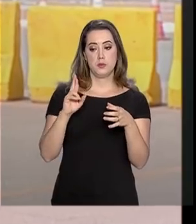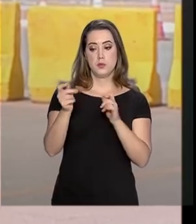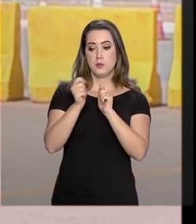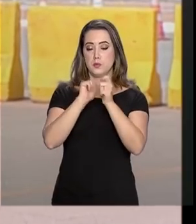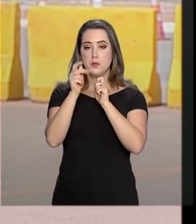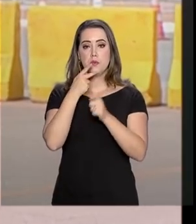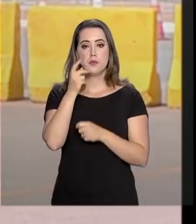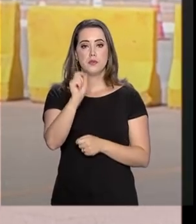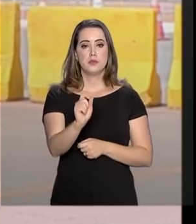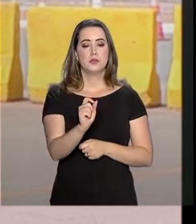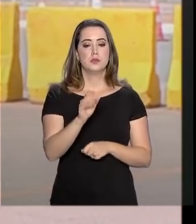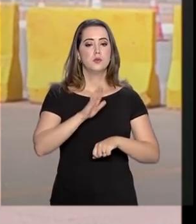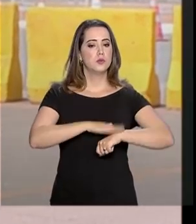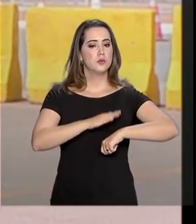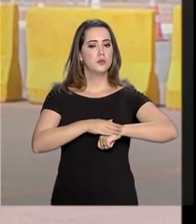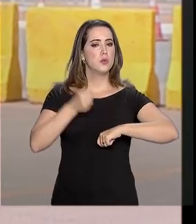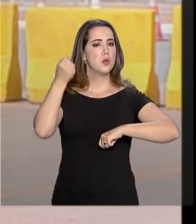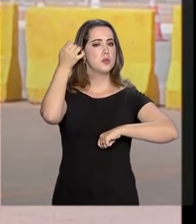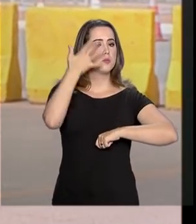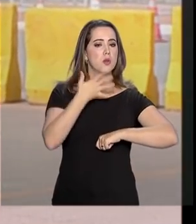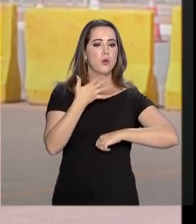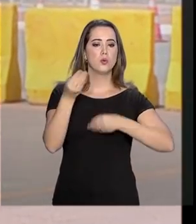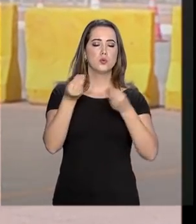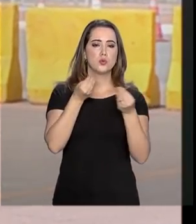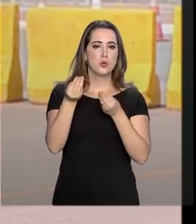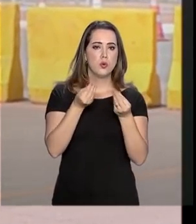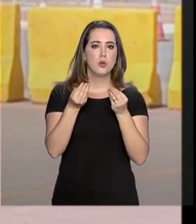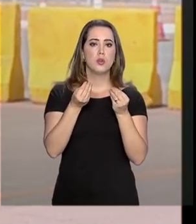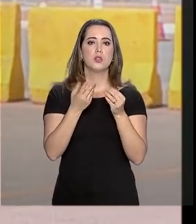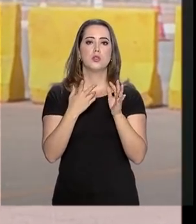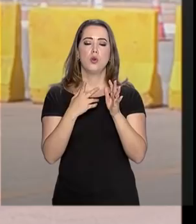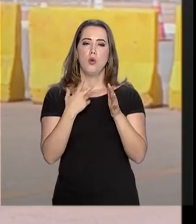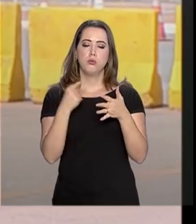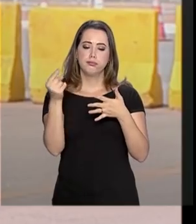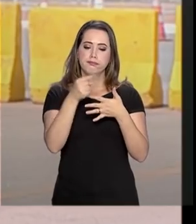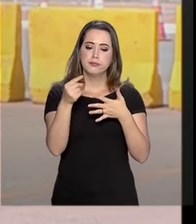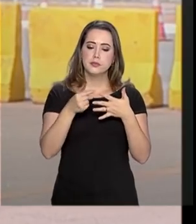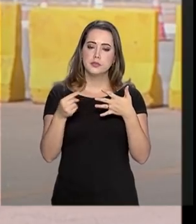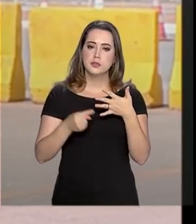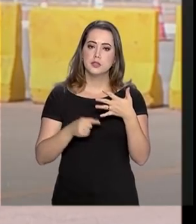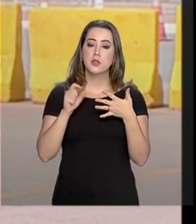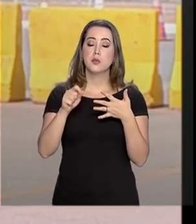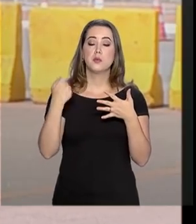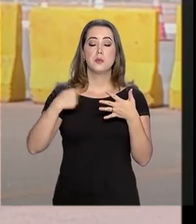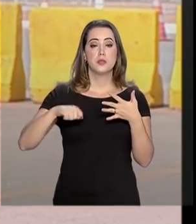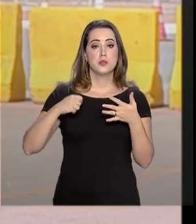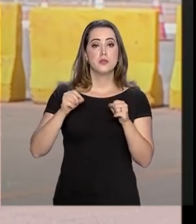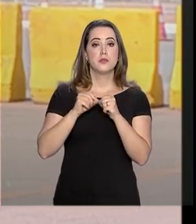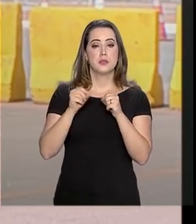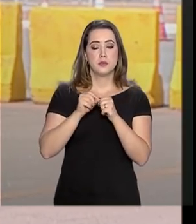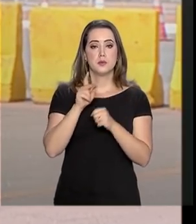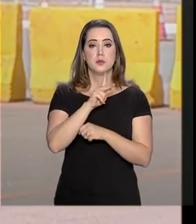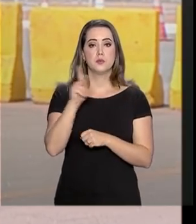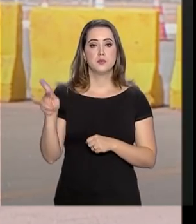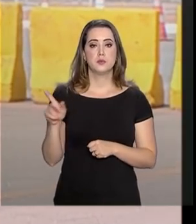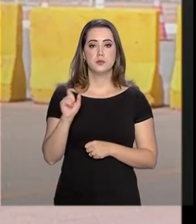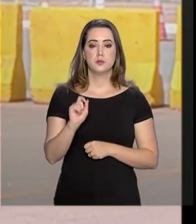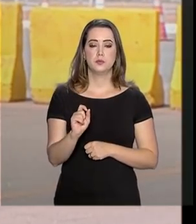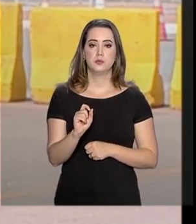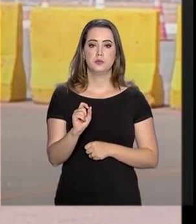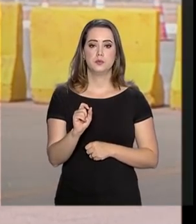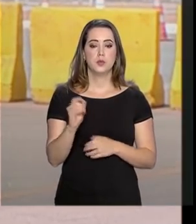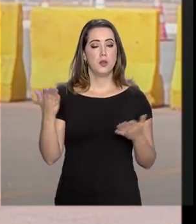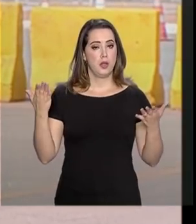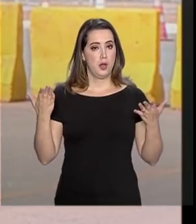que quando ele explicou ali o passo a passo desses procedimentos a que foi submetido o presidente, né, e